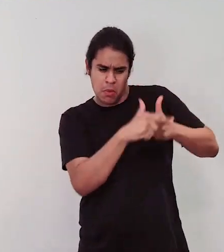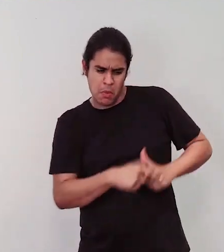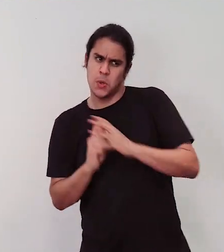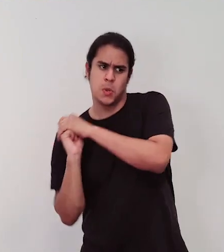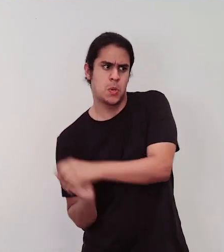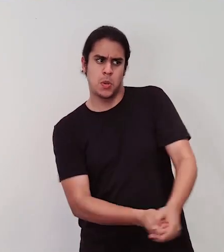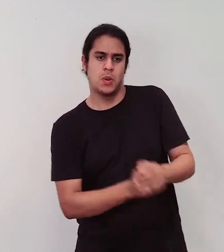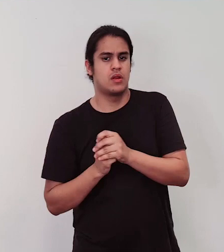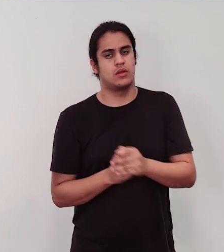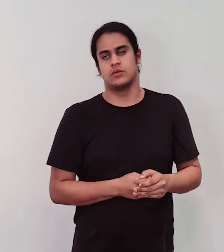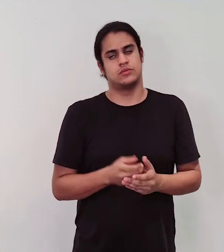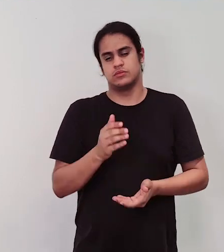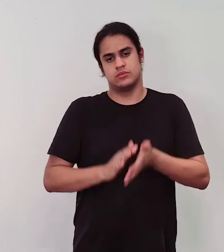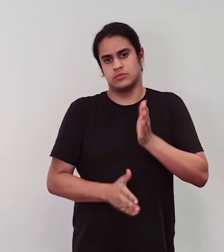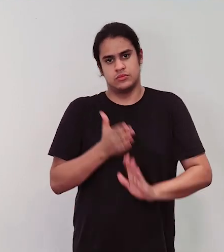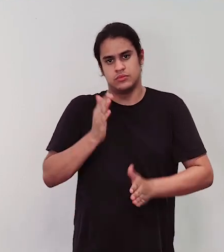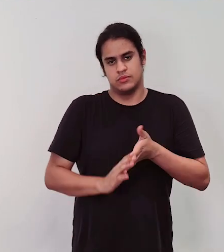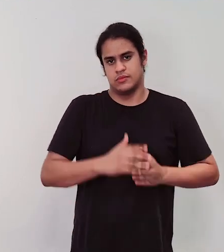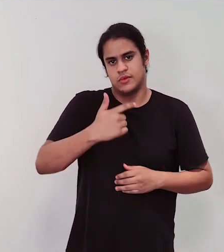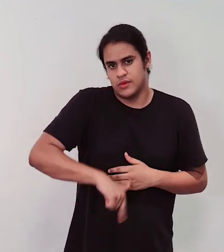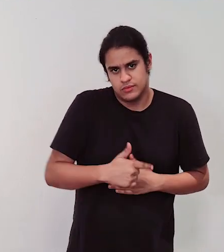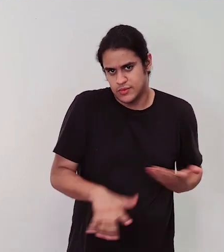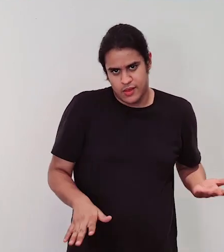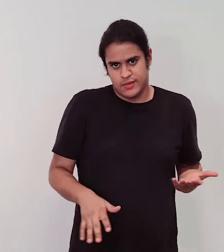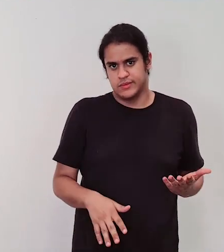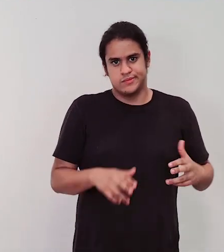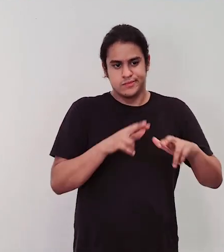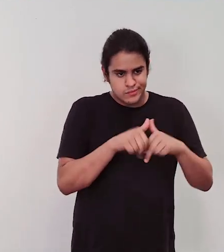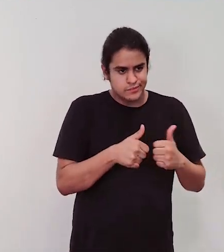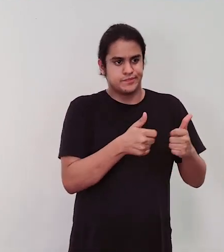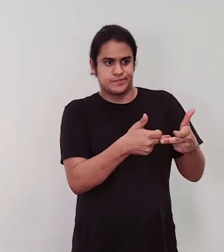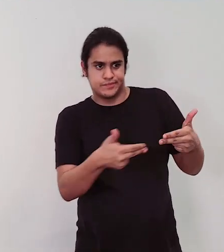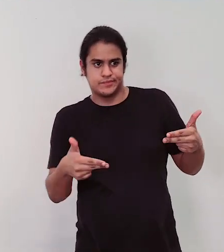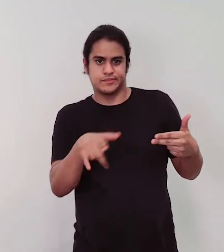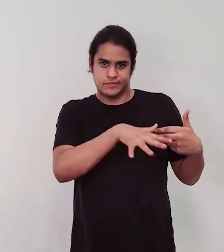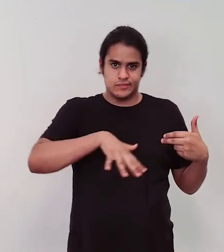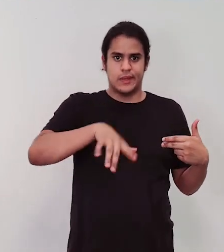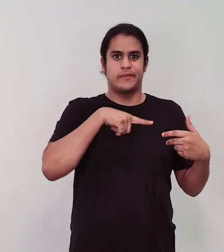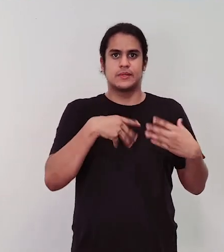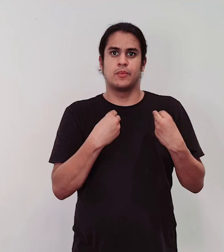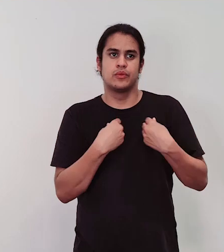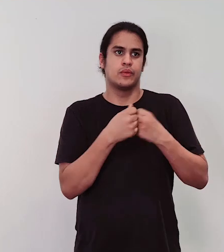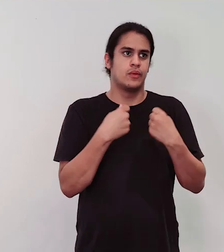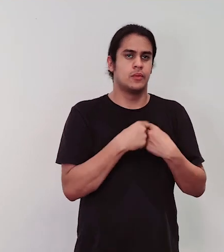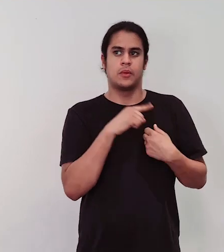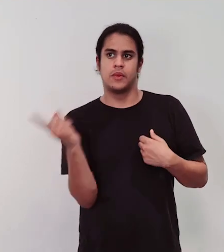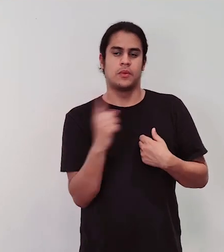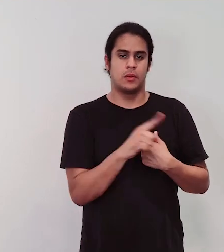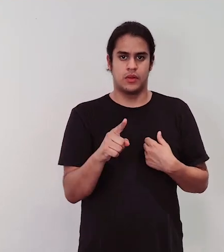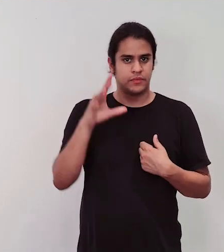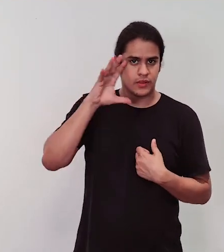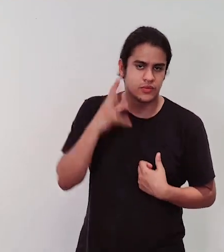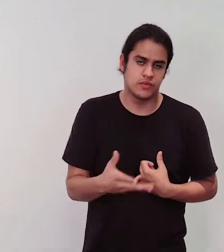essa política do transporte que faz a gente ter que passar cada vez mais tempo dentro de um ônibus, fazer mais baldeações, mais integrações, enfim,